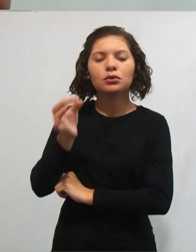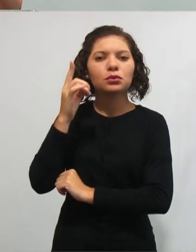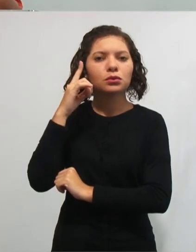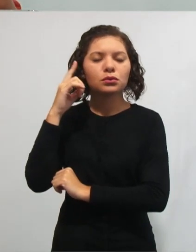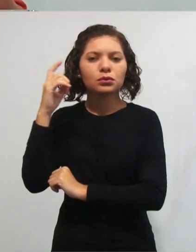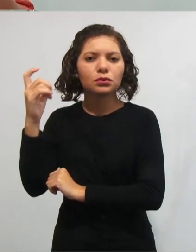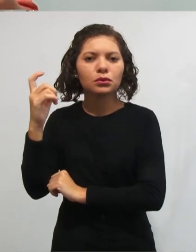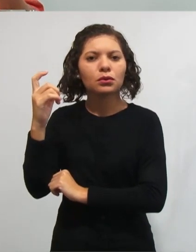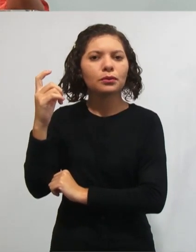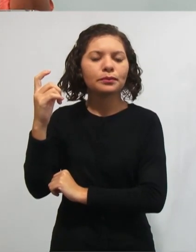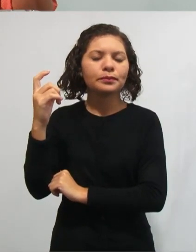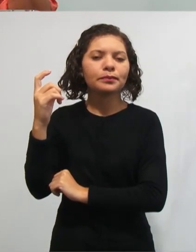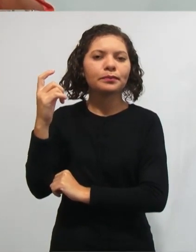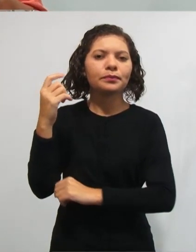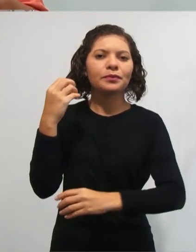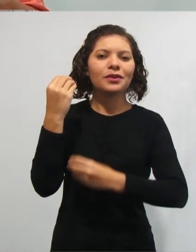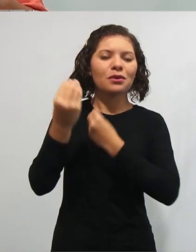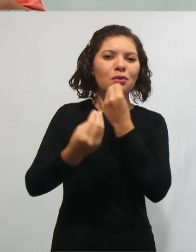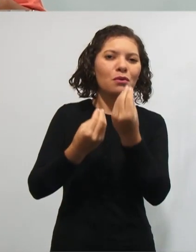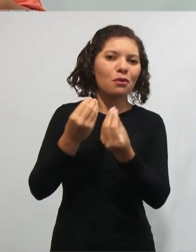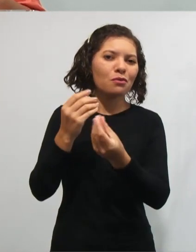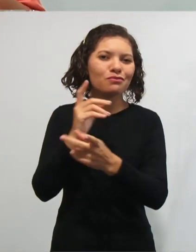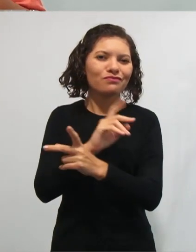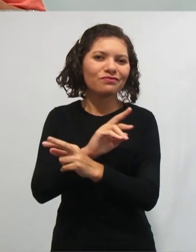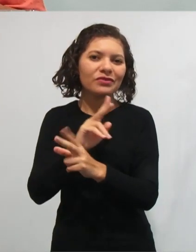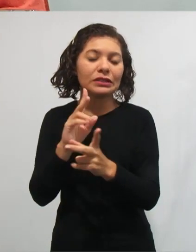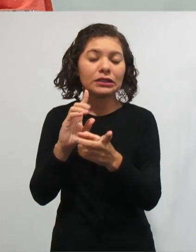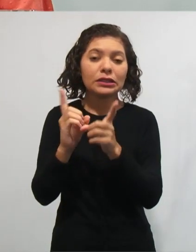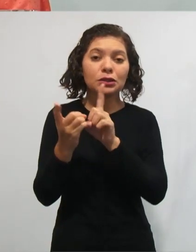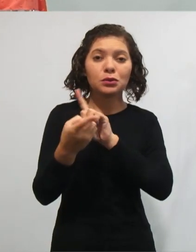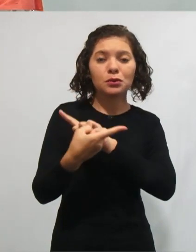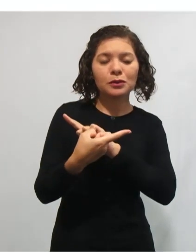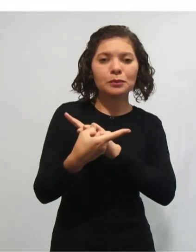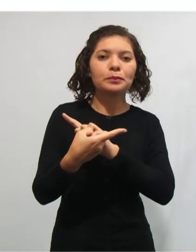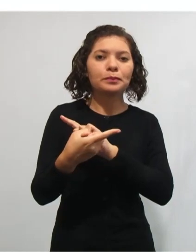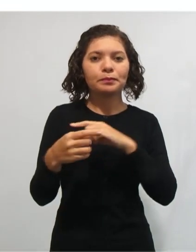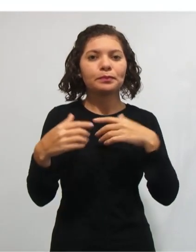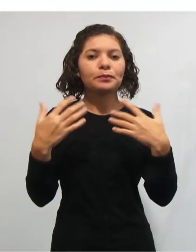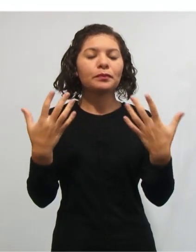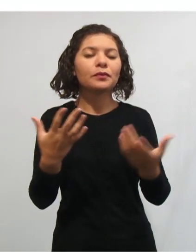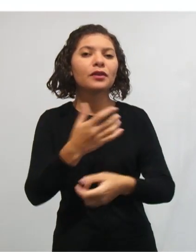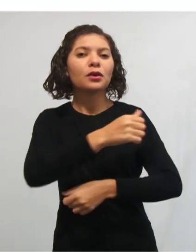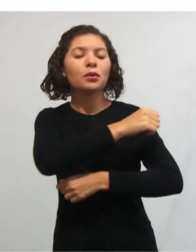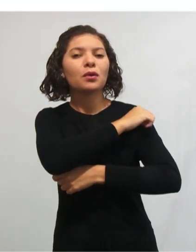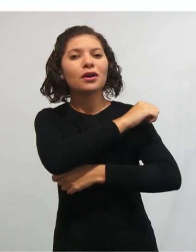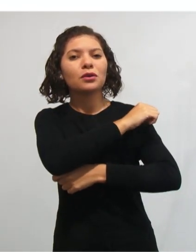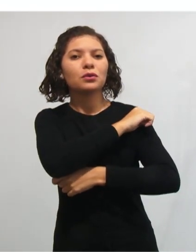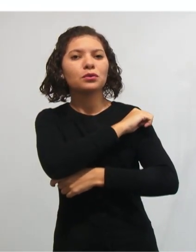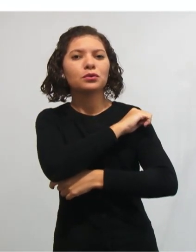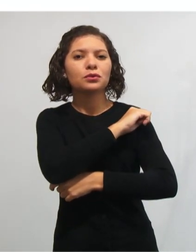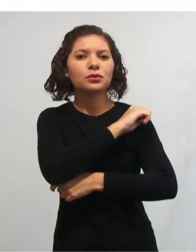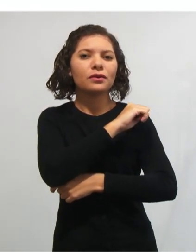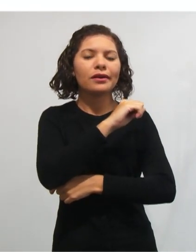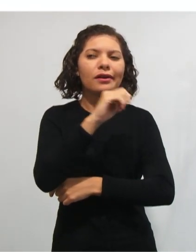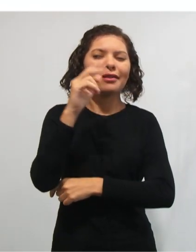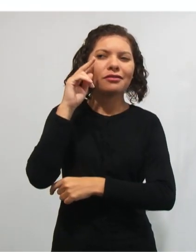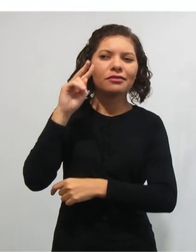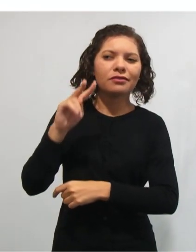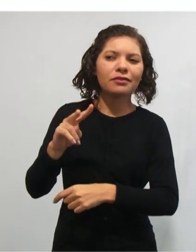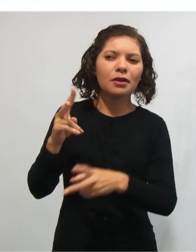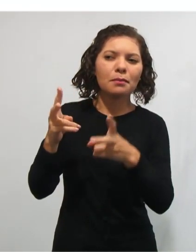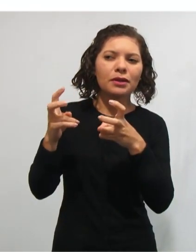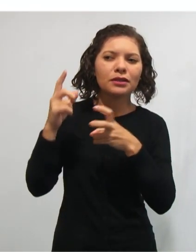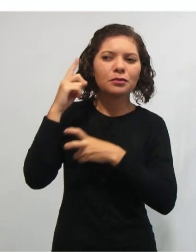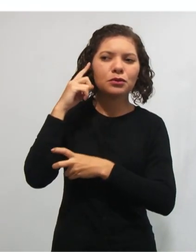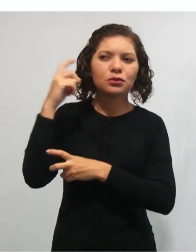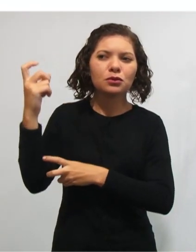essa sonoridade, de uma outra maneira. Então, quando ele faz essa interpretação, no papel